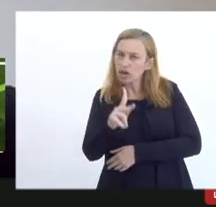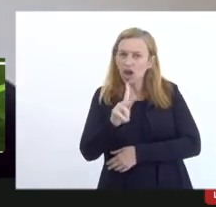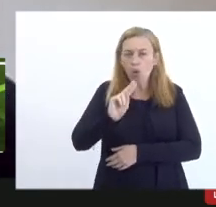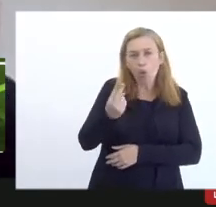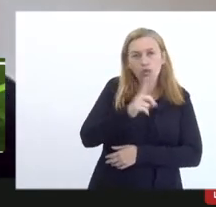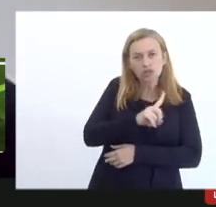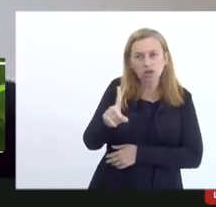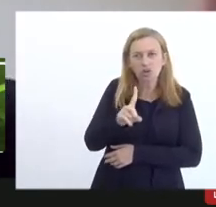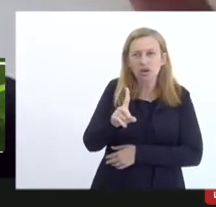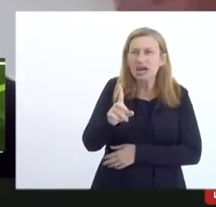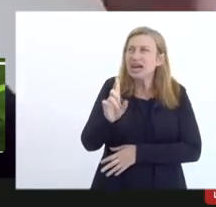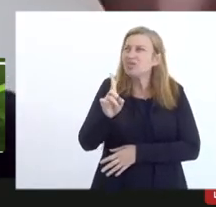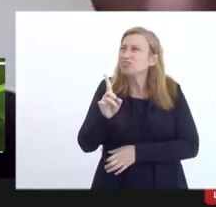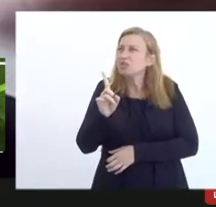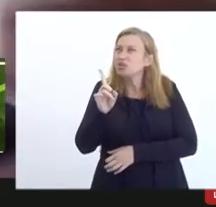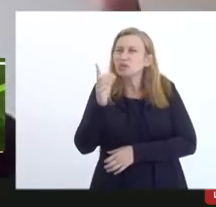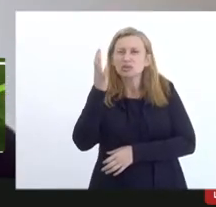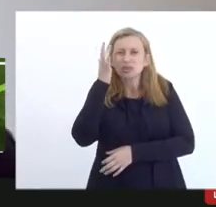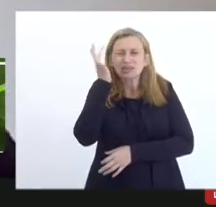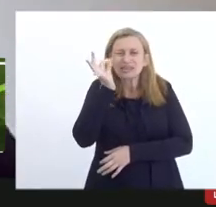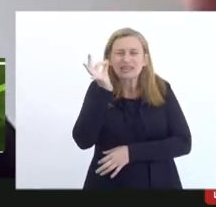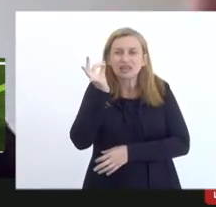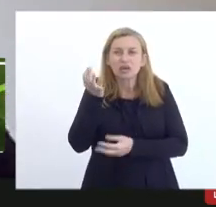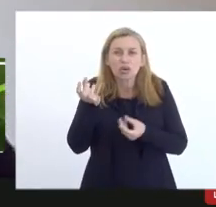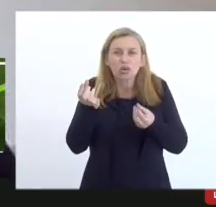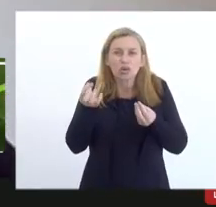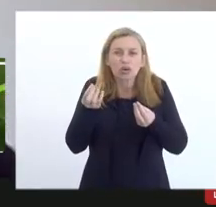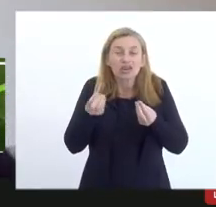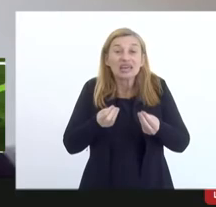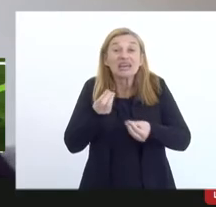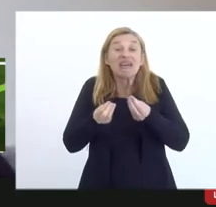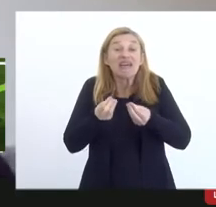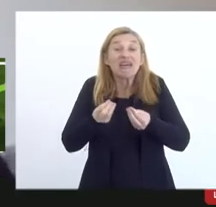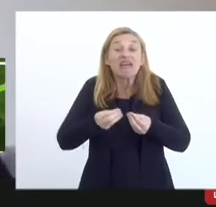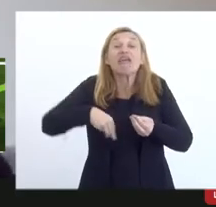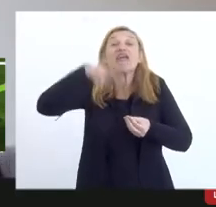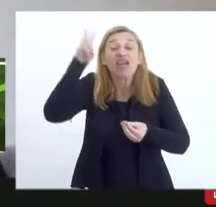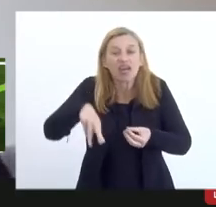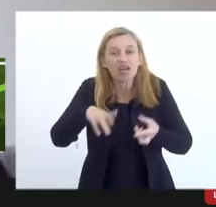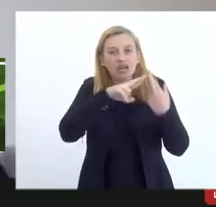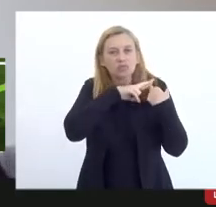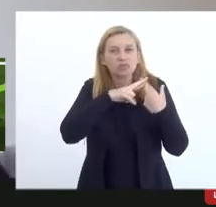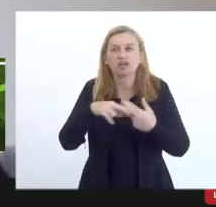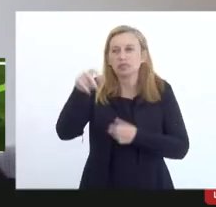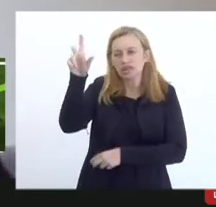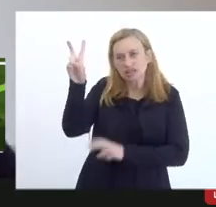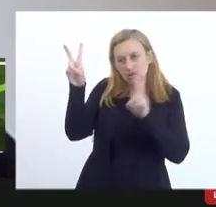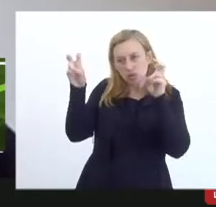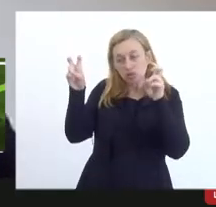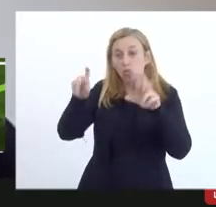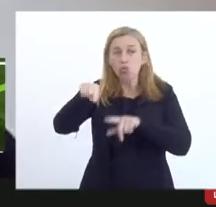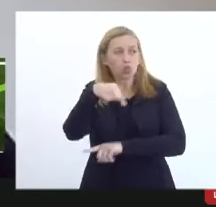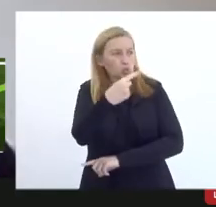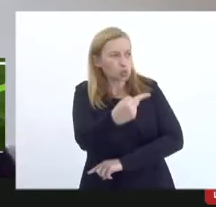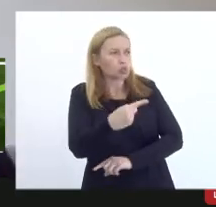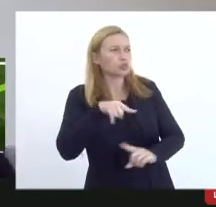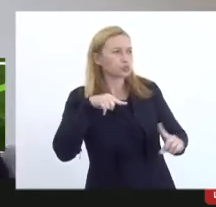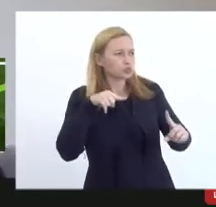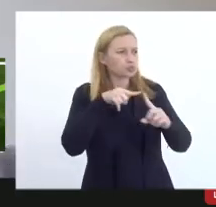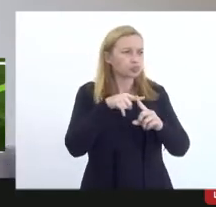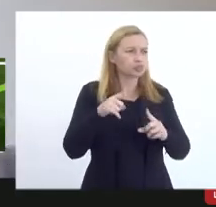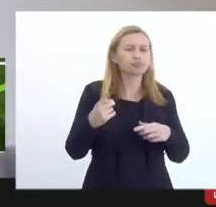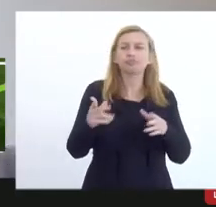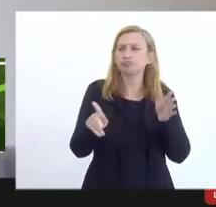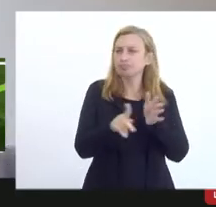mim é que ainda não está claro a quem cabe ser responsável por isso aí o resto eu acho que o objetivo do